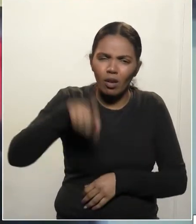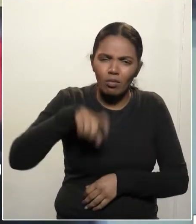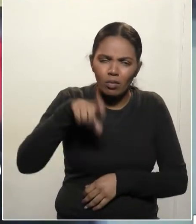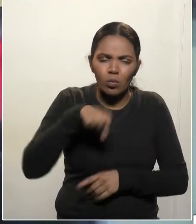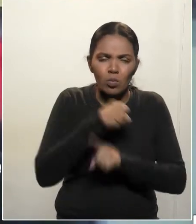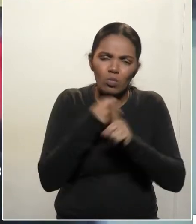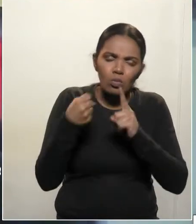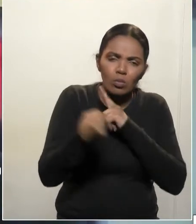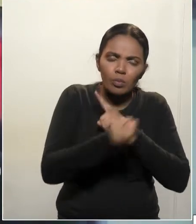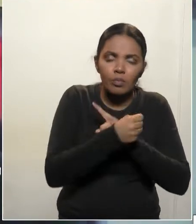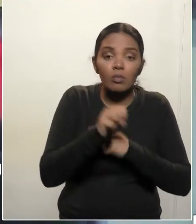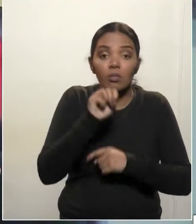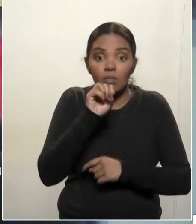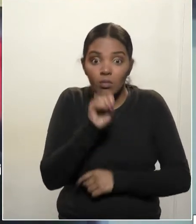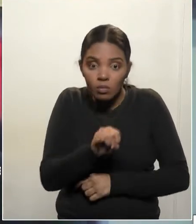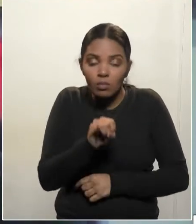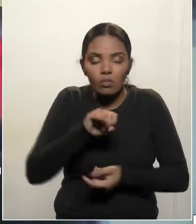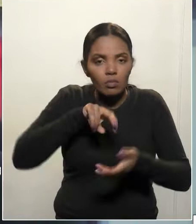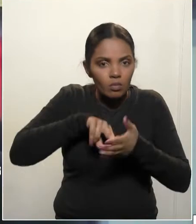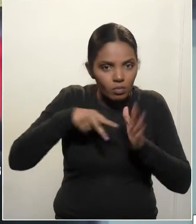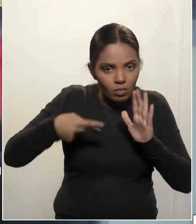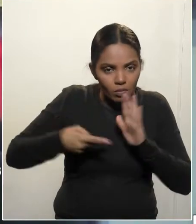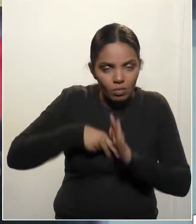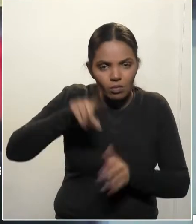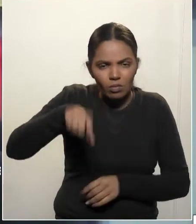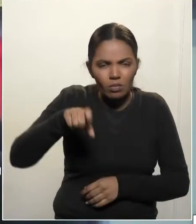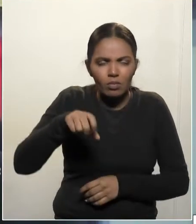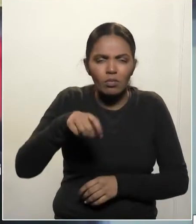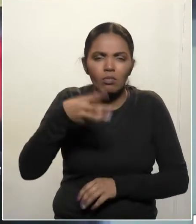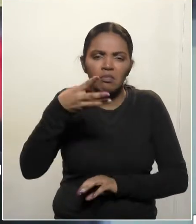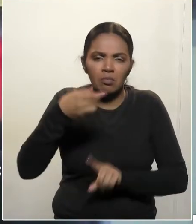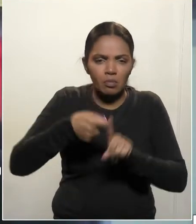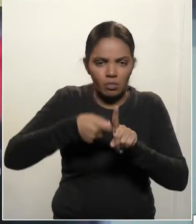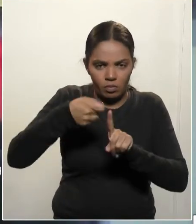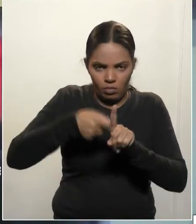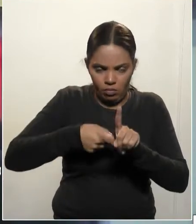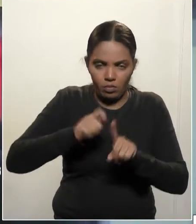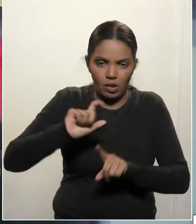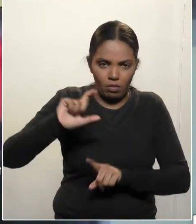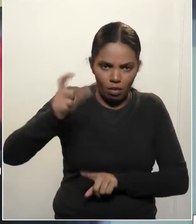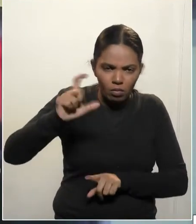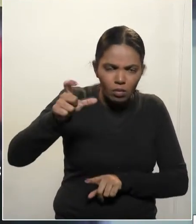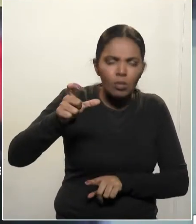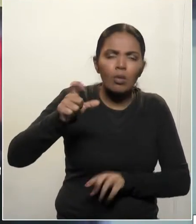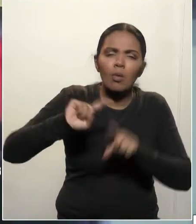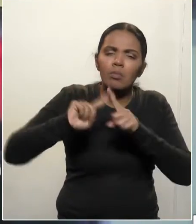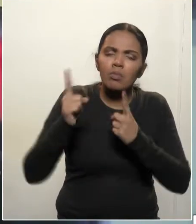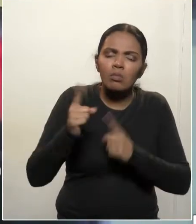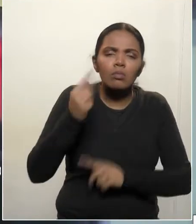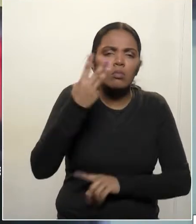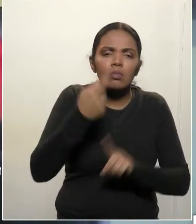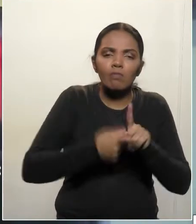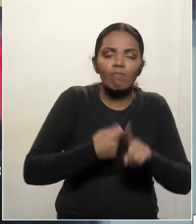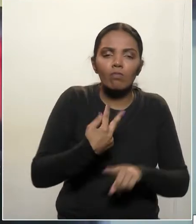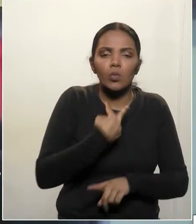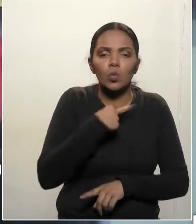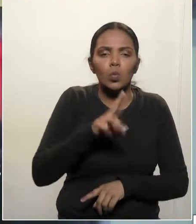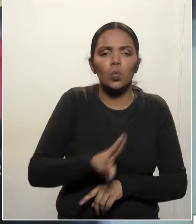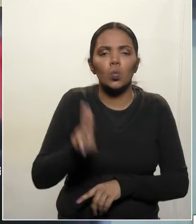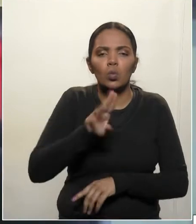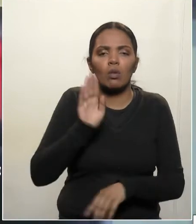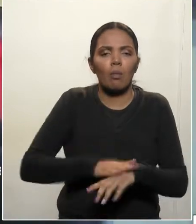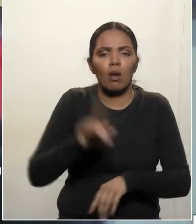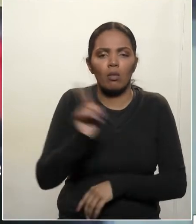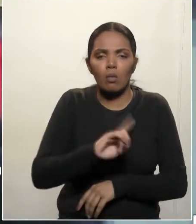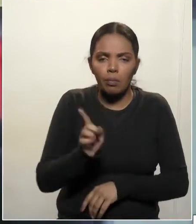se for equivalente ao que é o Vale do Transporte, ele tem validade para três meses. A partir de três meses, esses valores não podem mais ser utilizados e